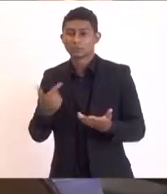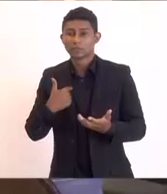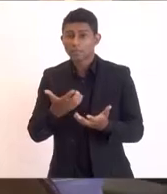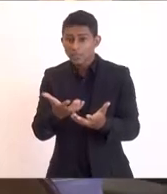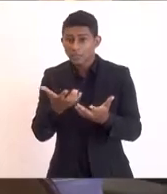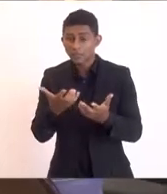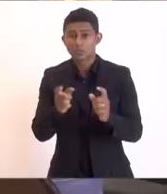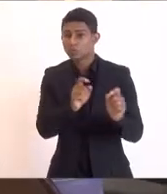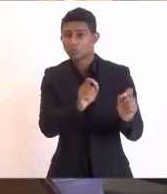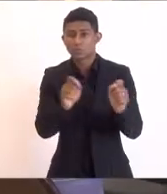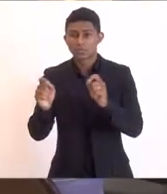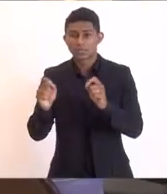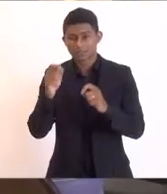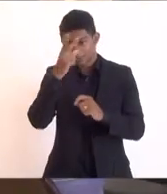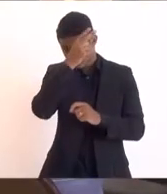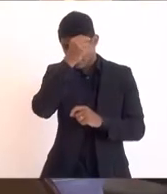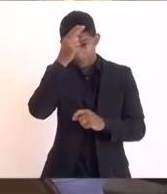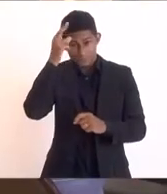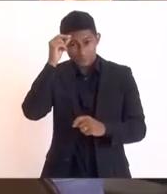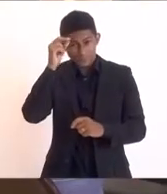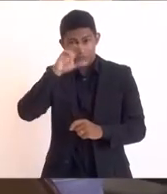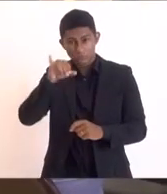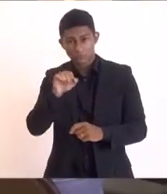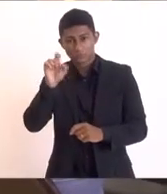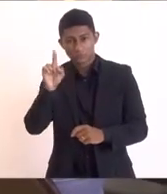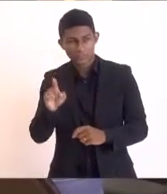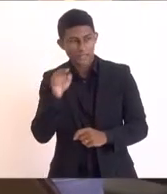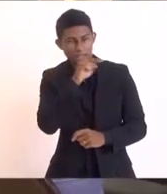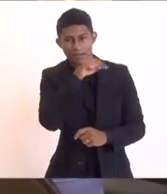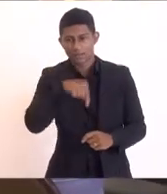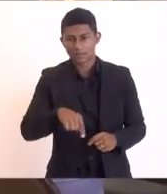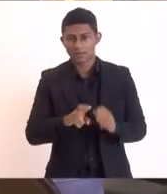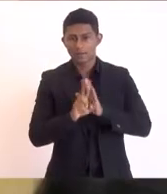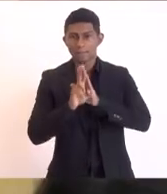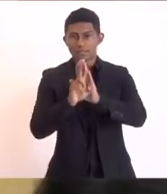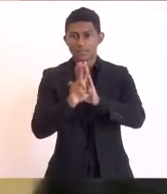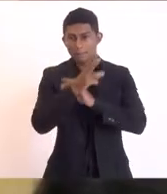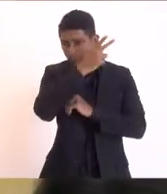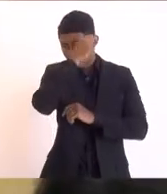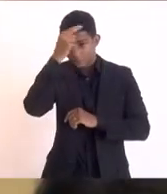prefeito José Bonifácio pudesse estar para representar todos os prefeitos.